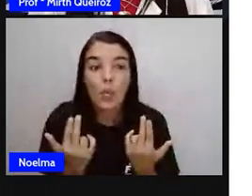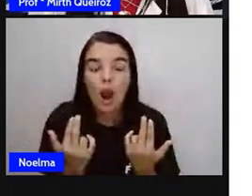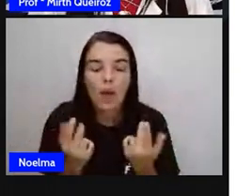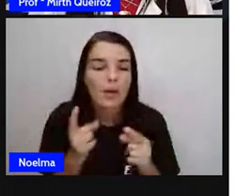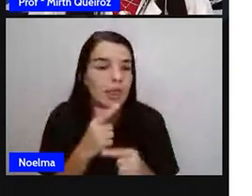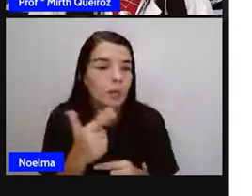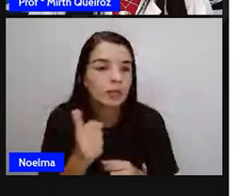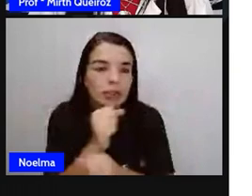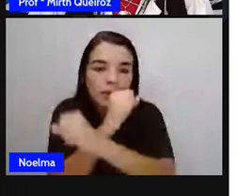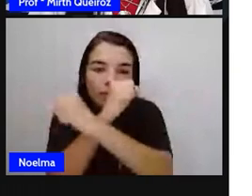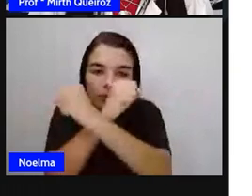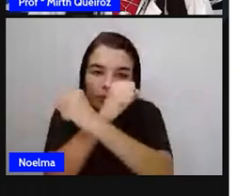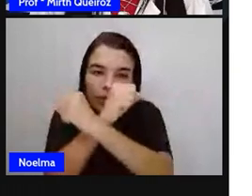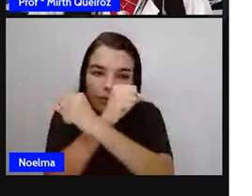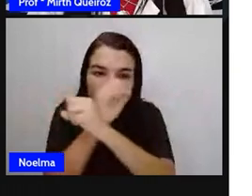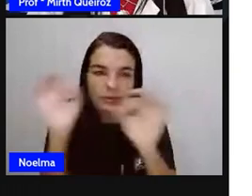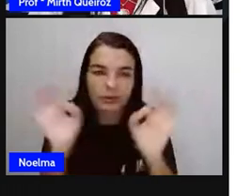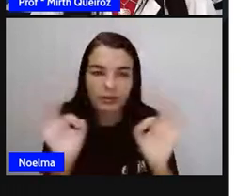ponto em comum.